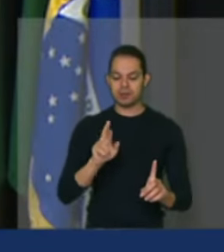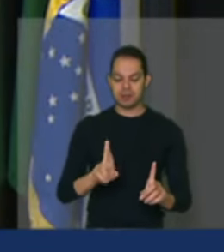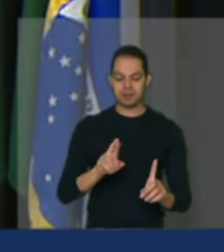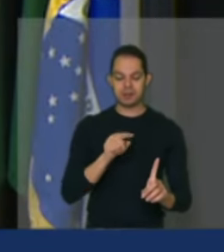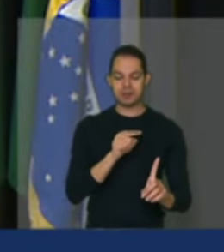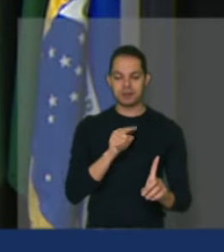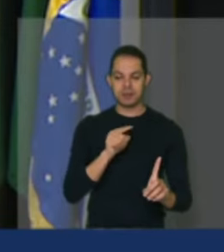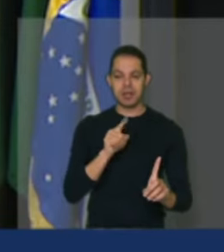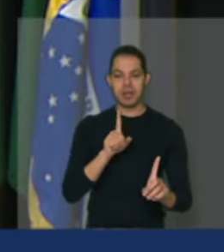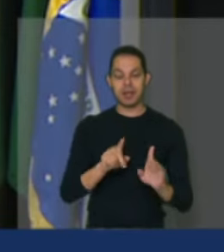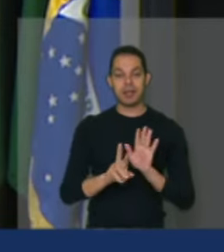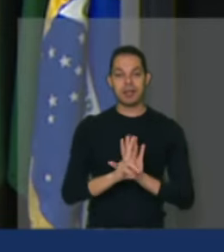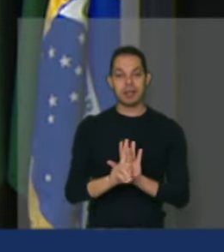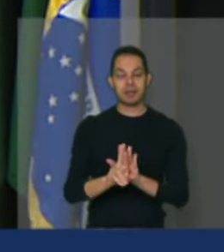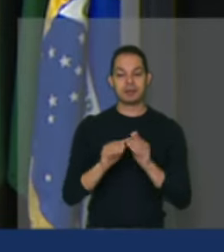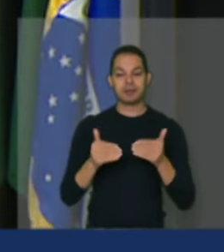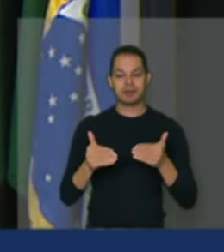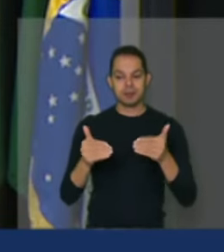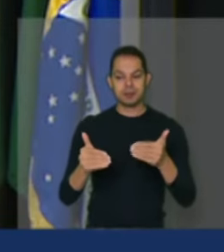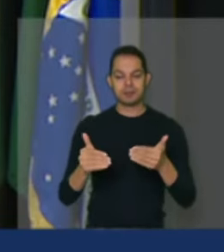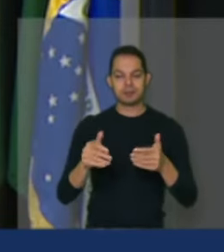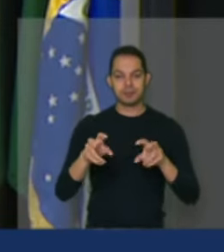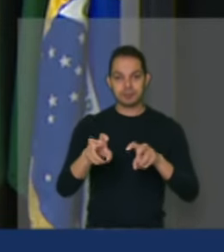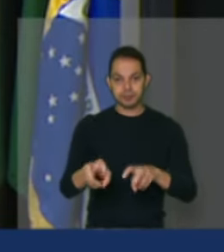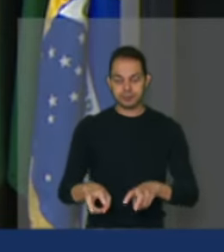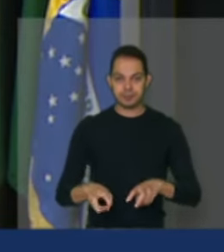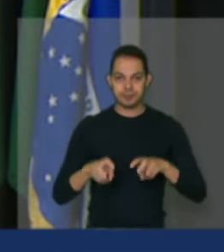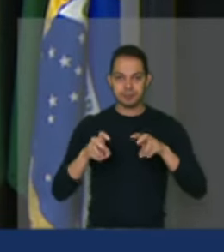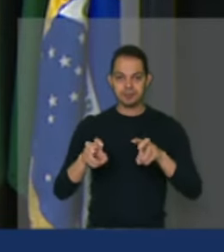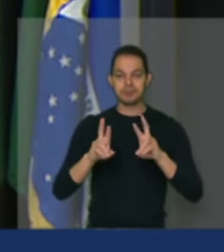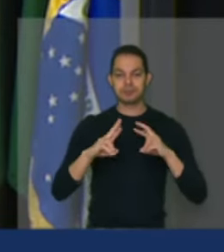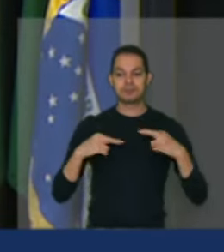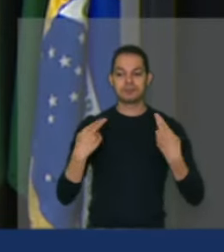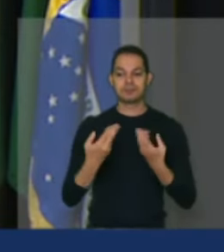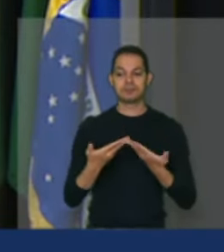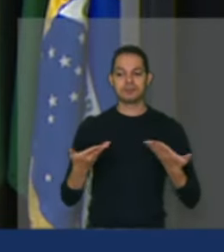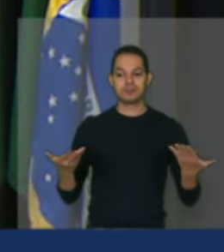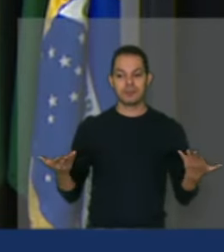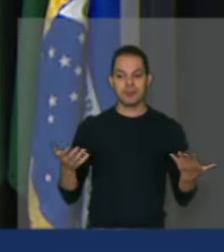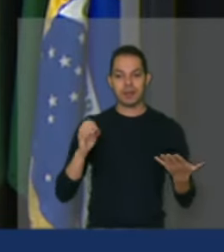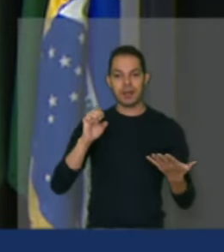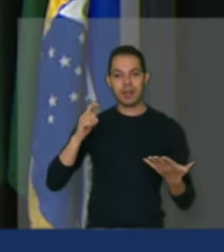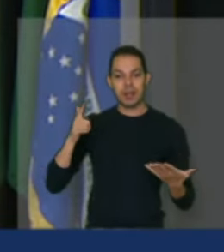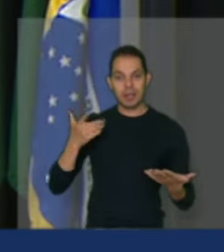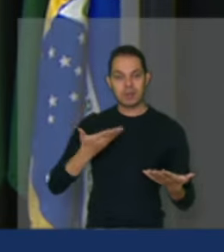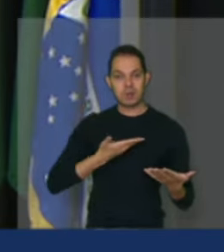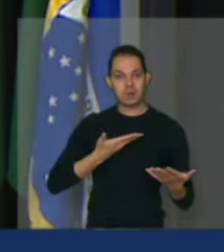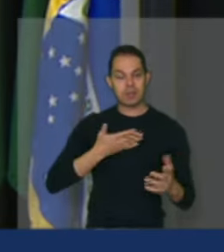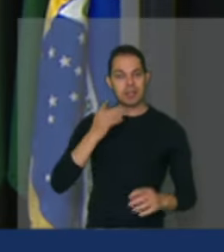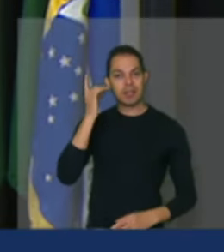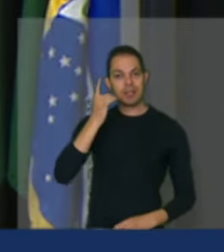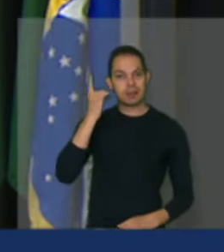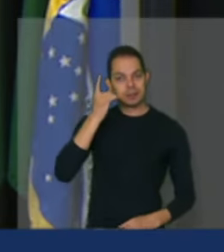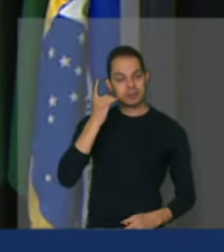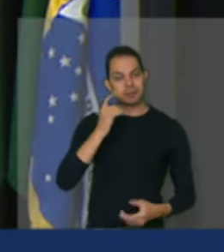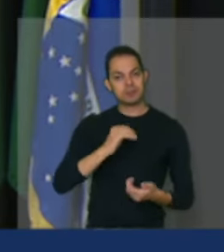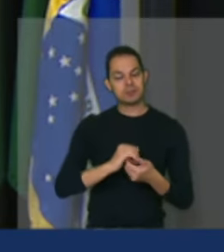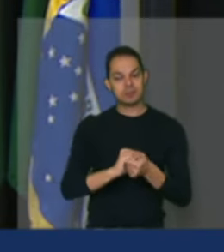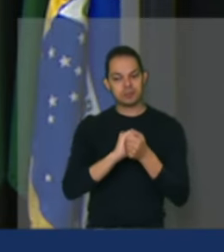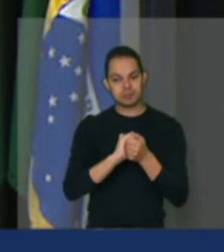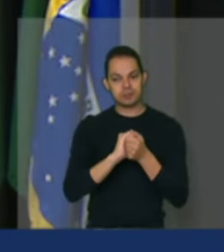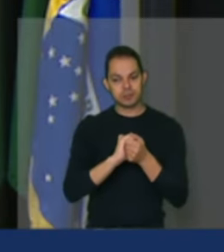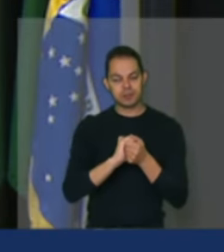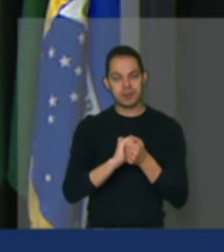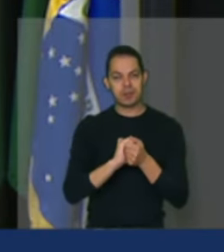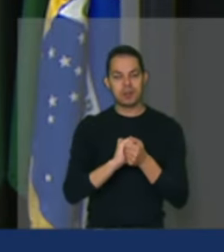representante do Ministério da Agricultura nessa sessão, nosso ex-colega deputado, saudá-lo, em nome dele e